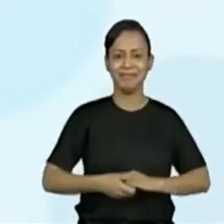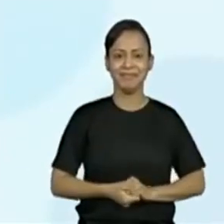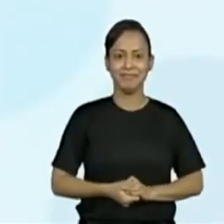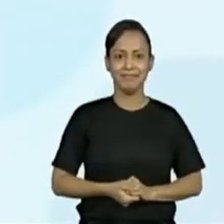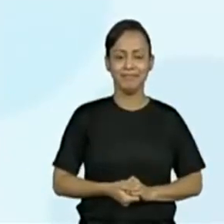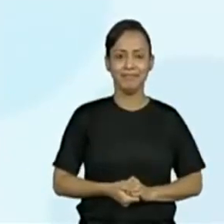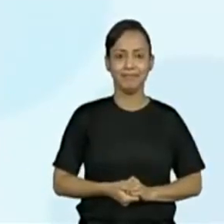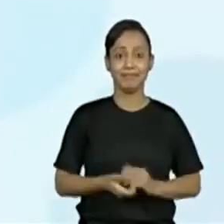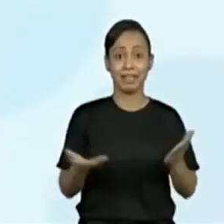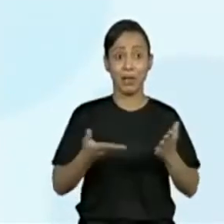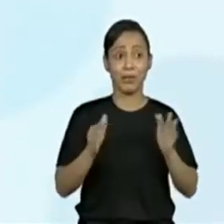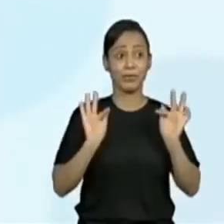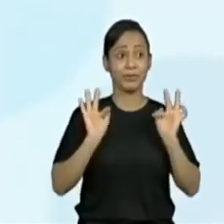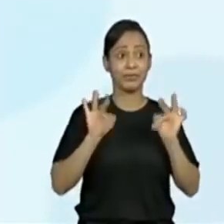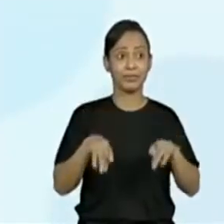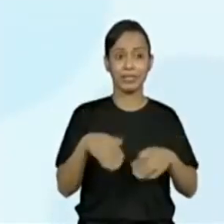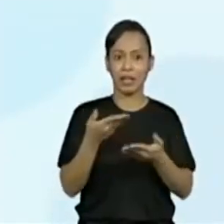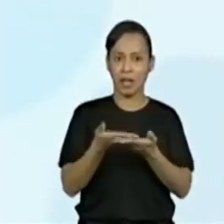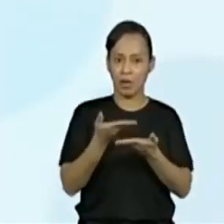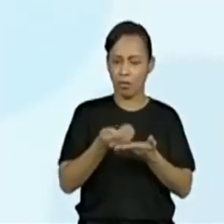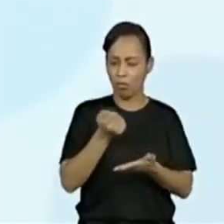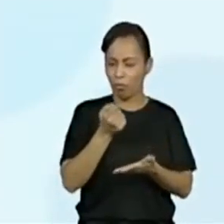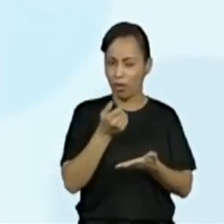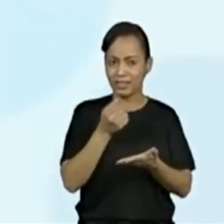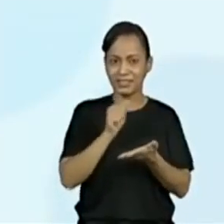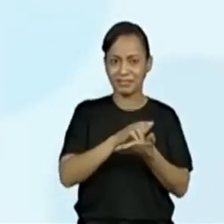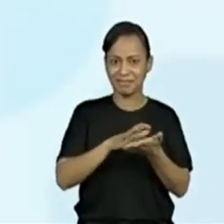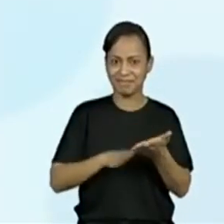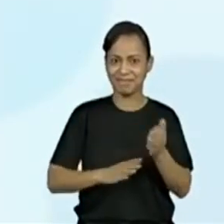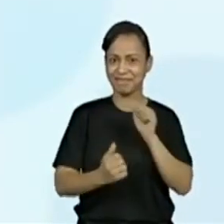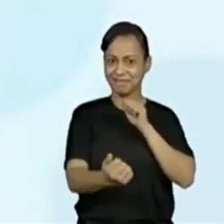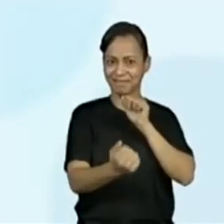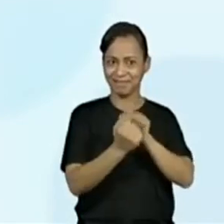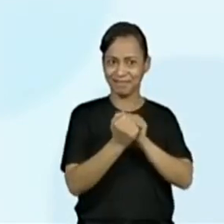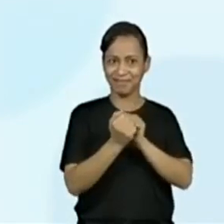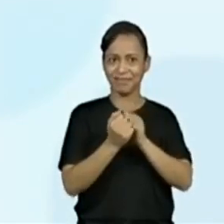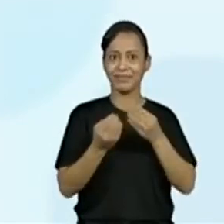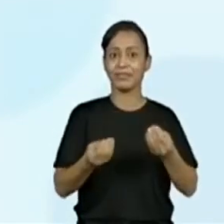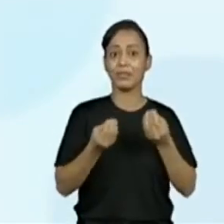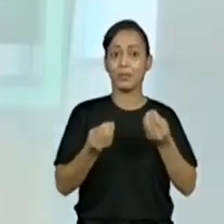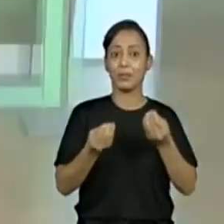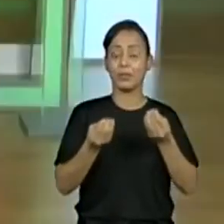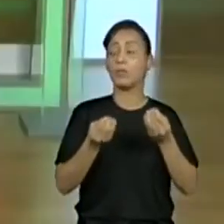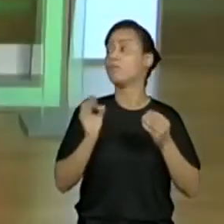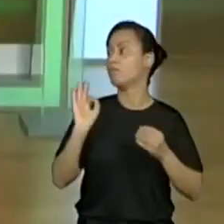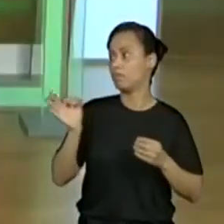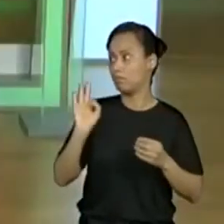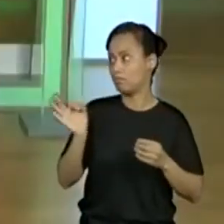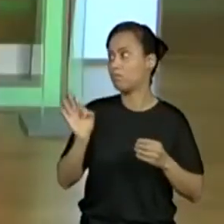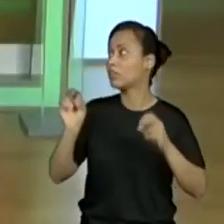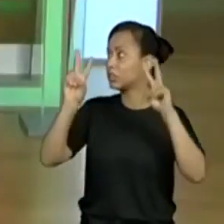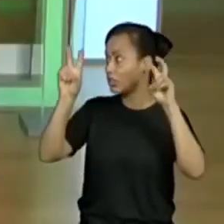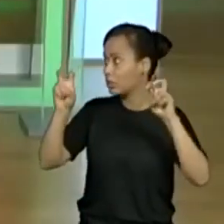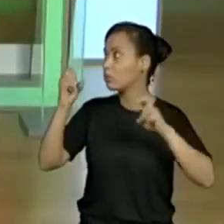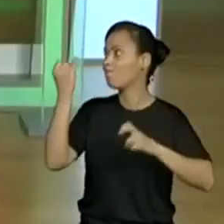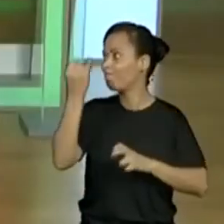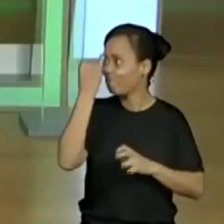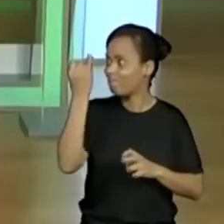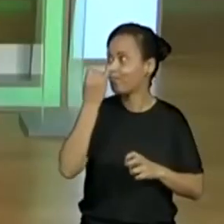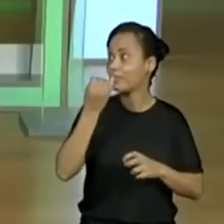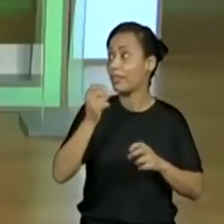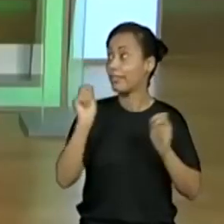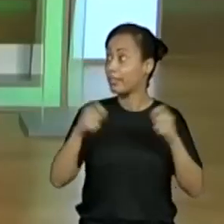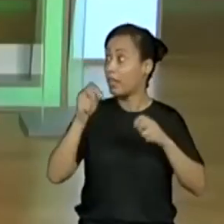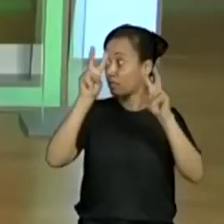atividade, para finalizar essa primeira aula que está na hora já. Lembrando sempre que o título é muito importante para as notícias, porque é ele que vai